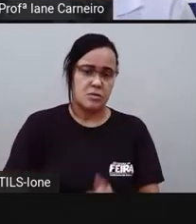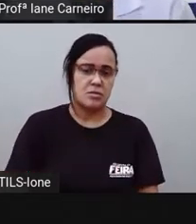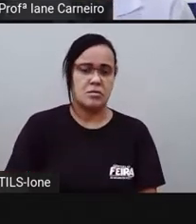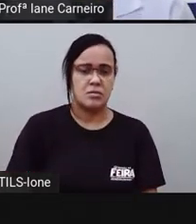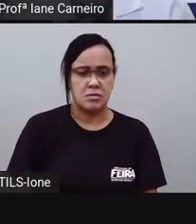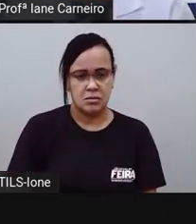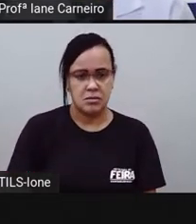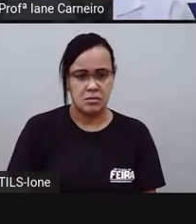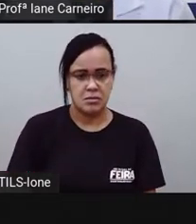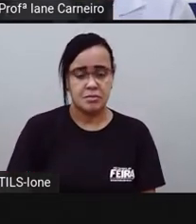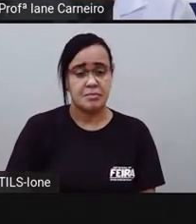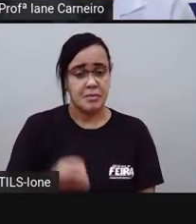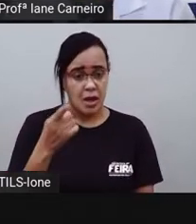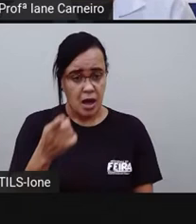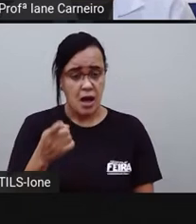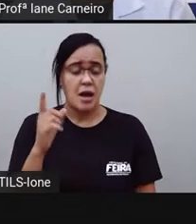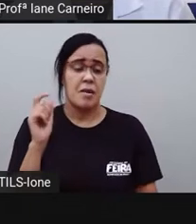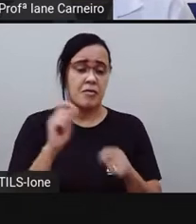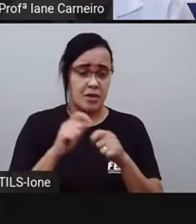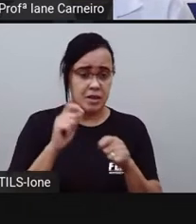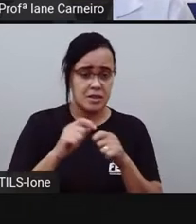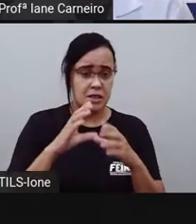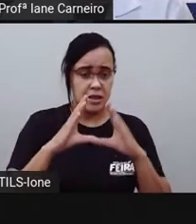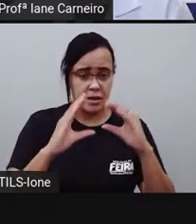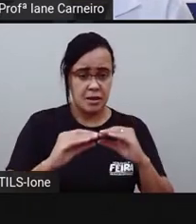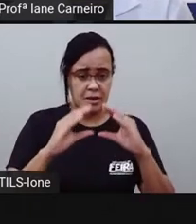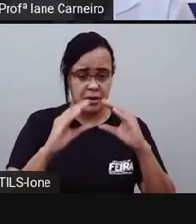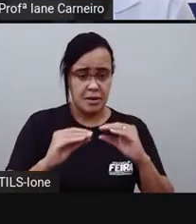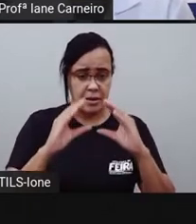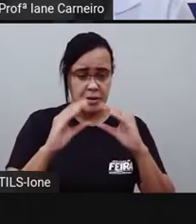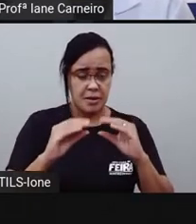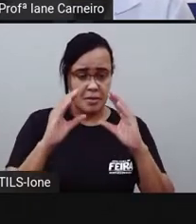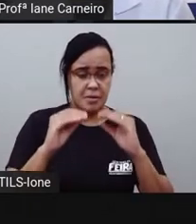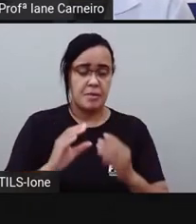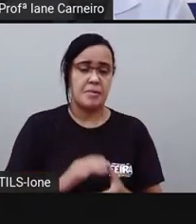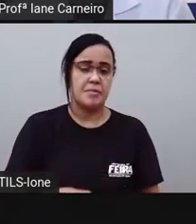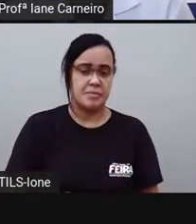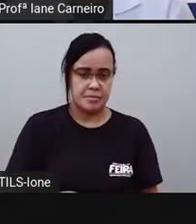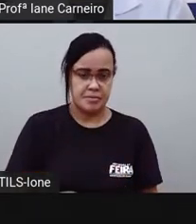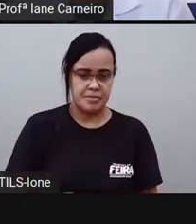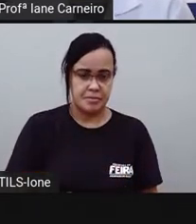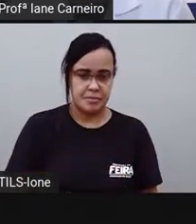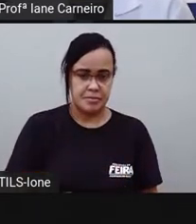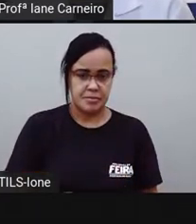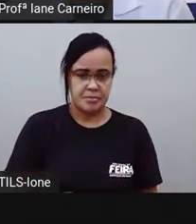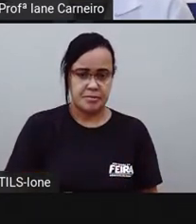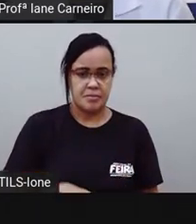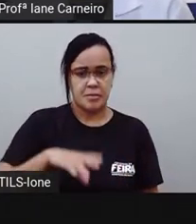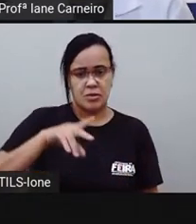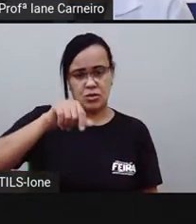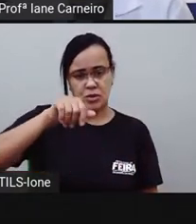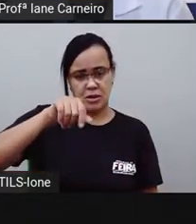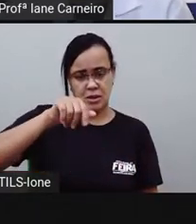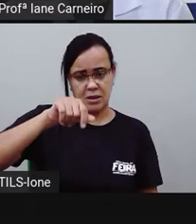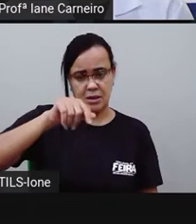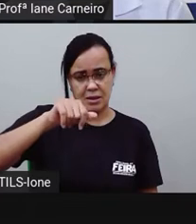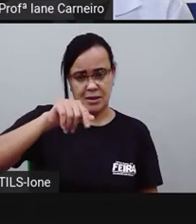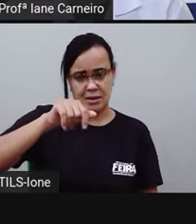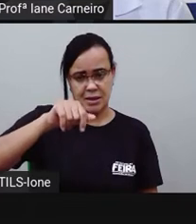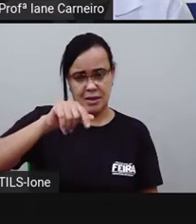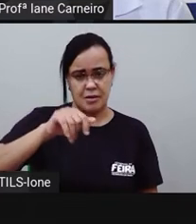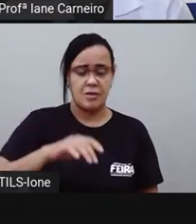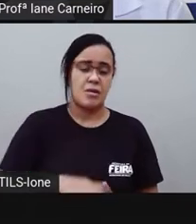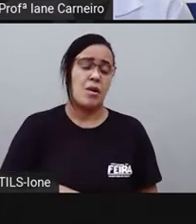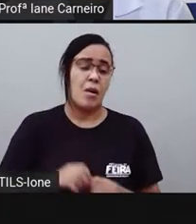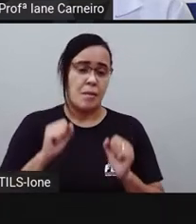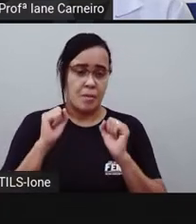Isso aqui é pra fazer a massa. E aí o que a Pro também queria sugerir pra vocês. Esse aqui, ó, sal amoníaco. Como a Pro colocou aqui, ele pode ser